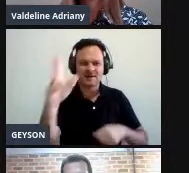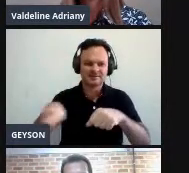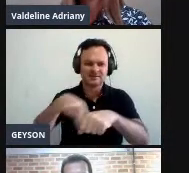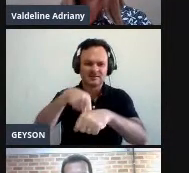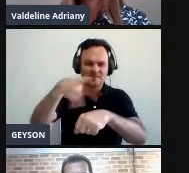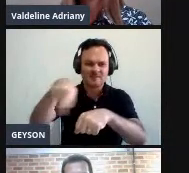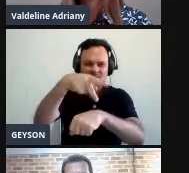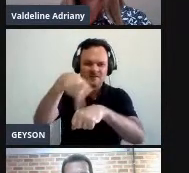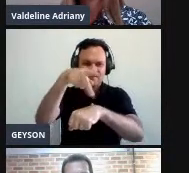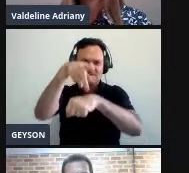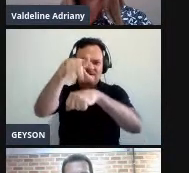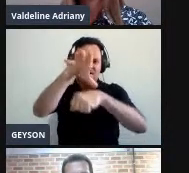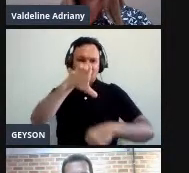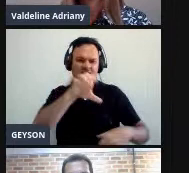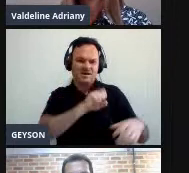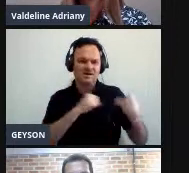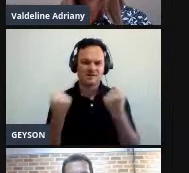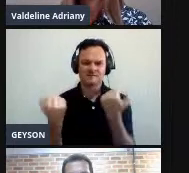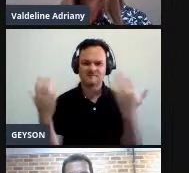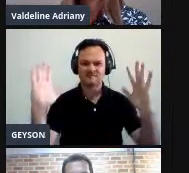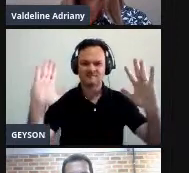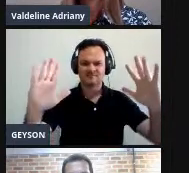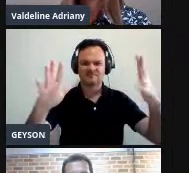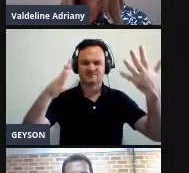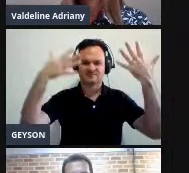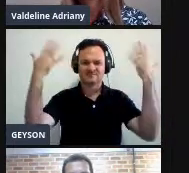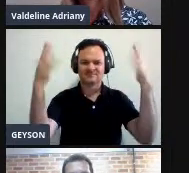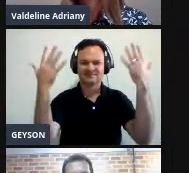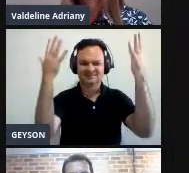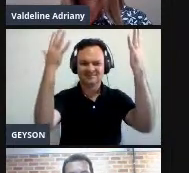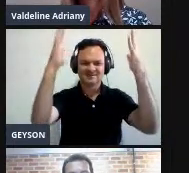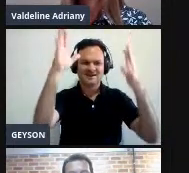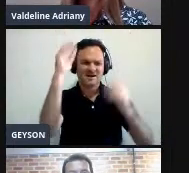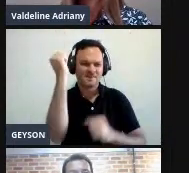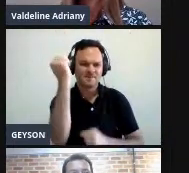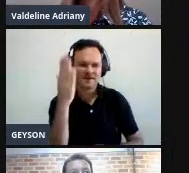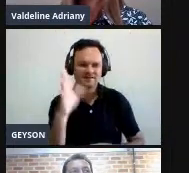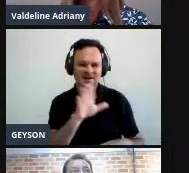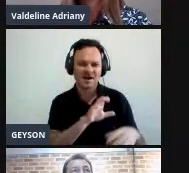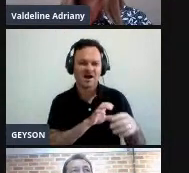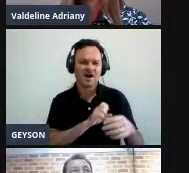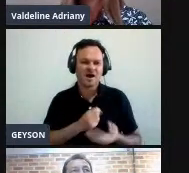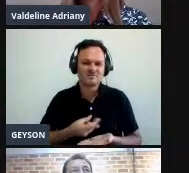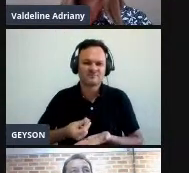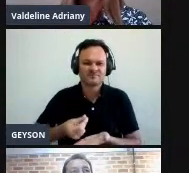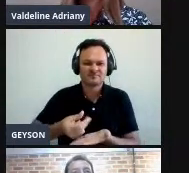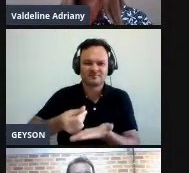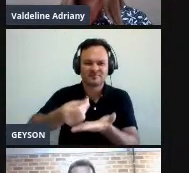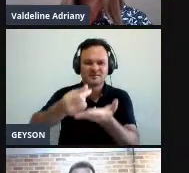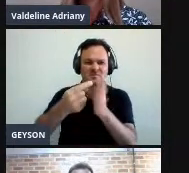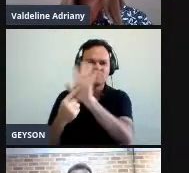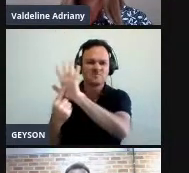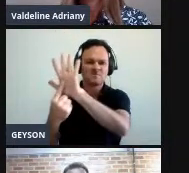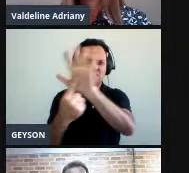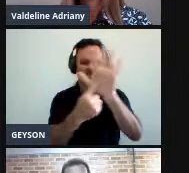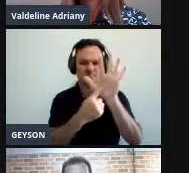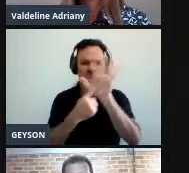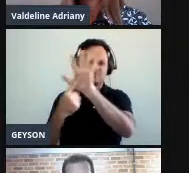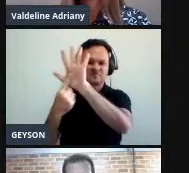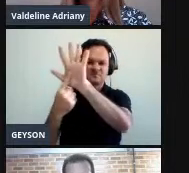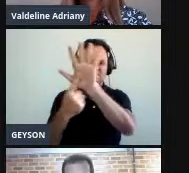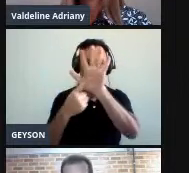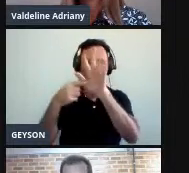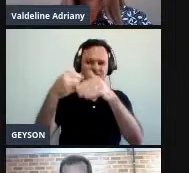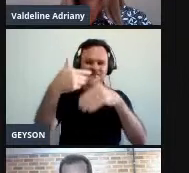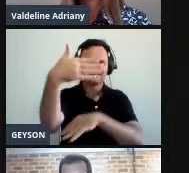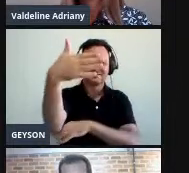comandada, sol e estalbe, Brasil de amor eterno seja símbolo O Nábaro das